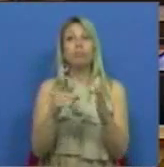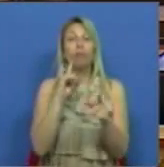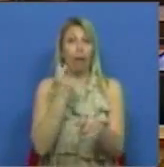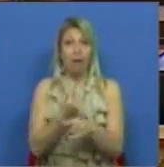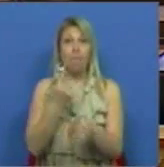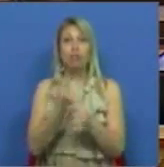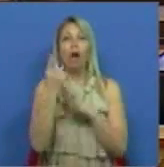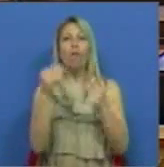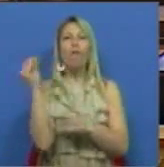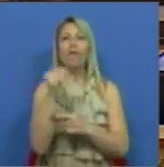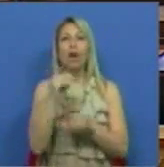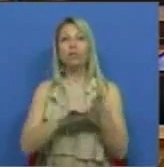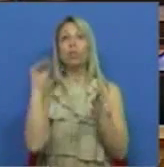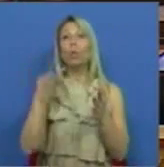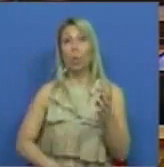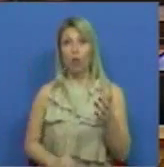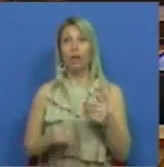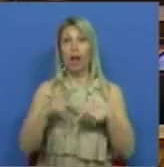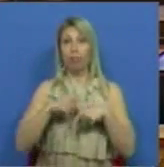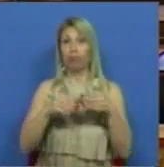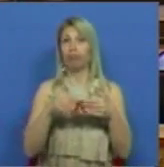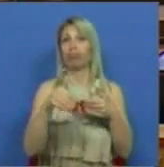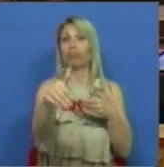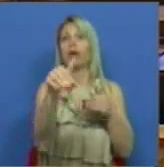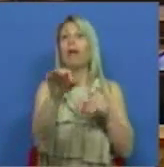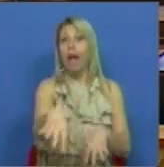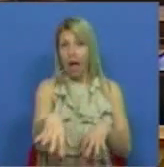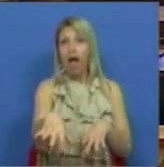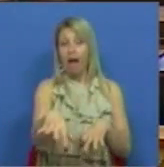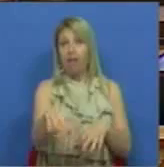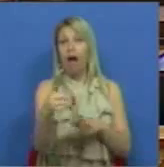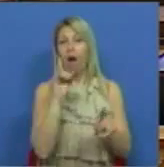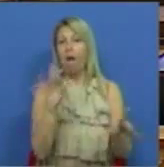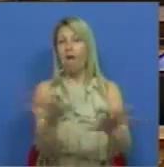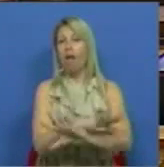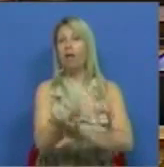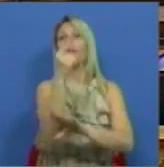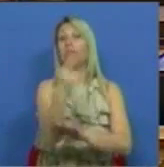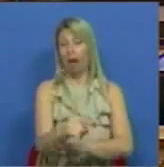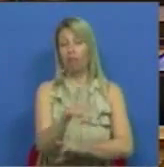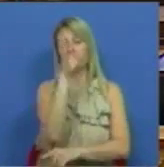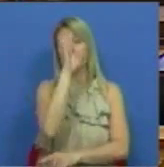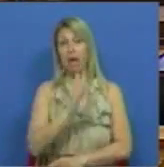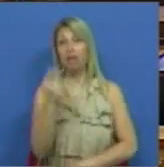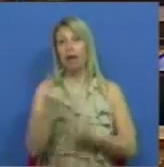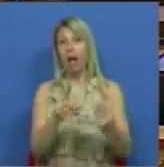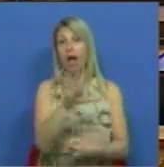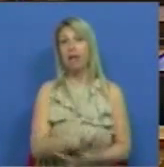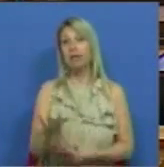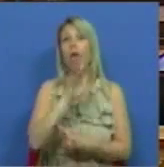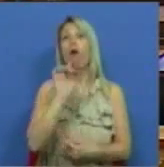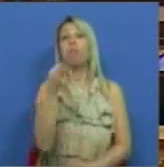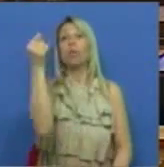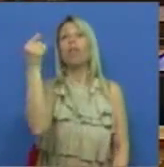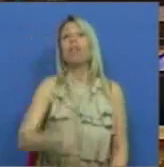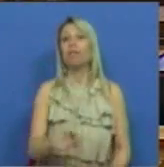termo que se prolongam por as suas diversas formas e feitivos, quando bem sabemos que muitos destes casos deveriam